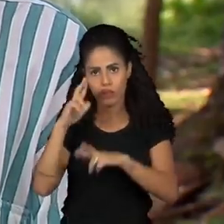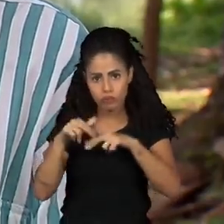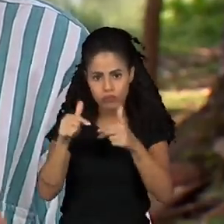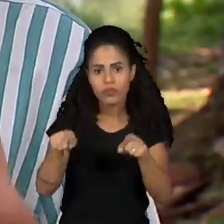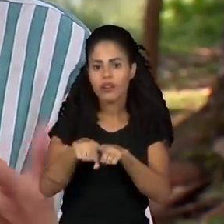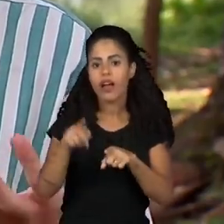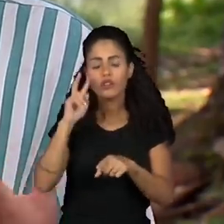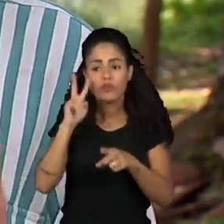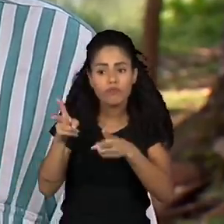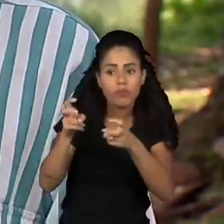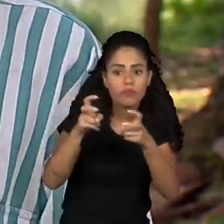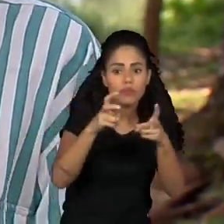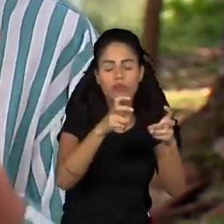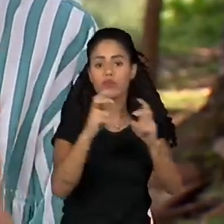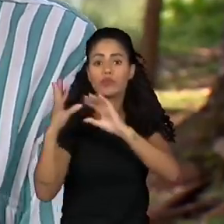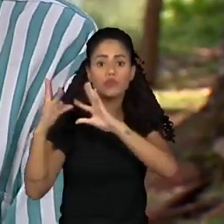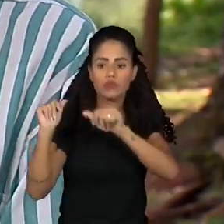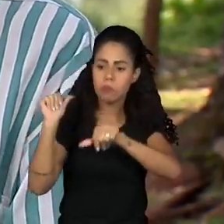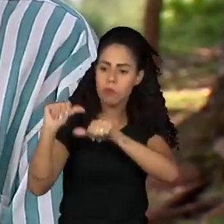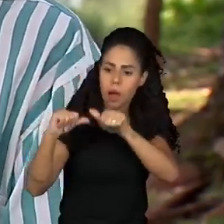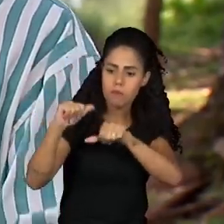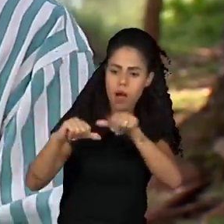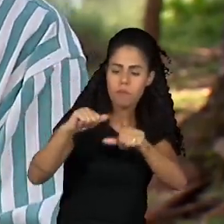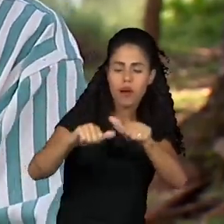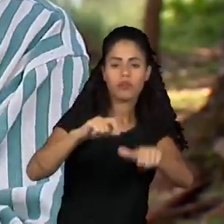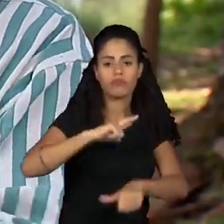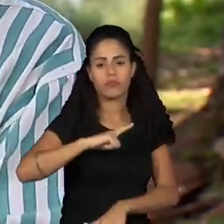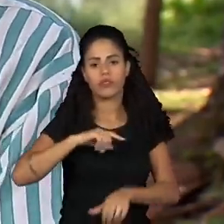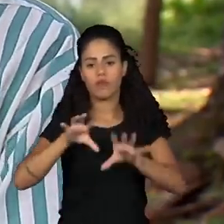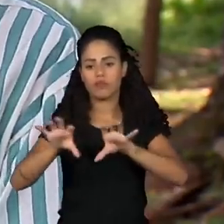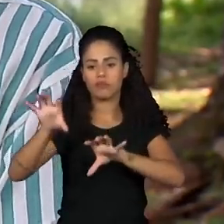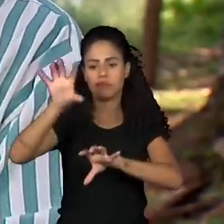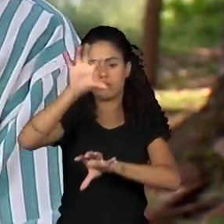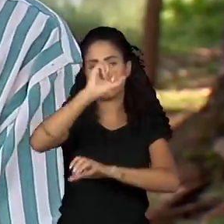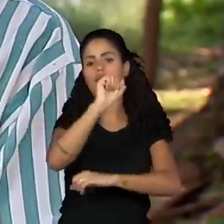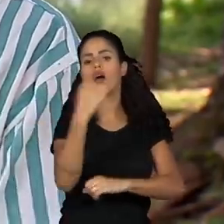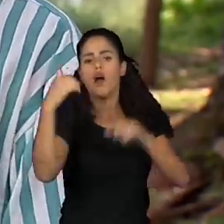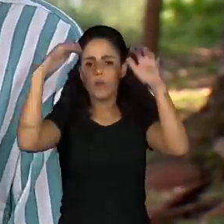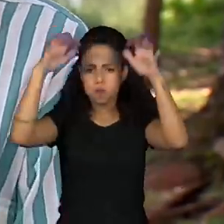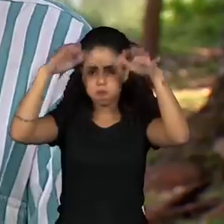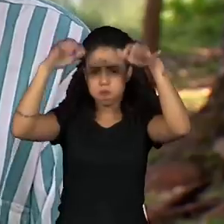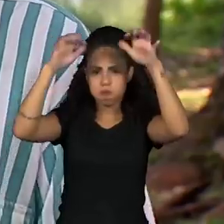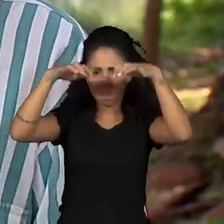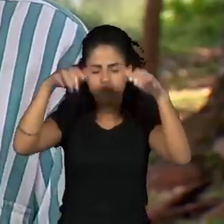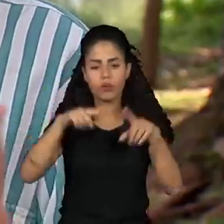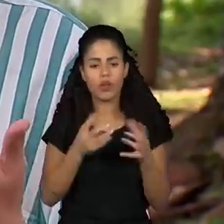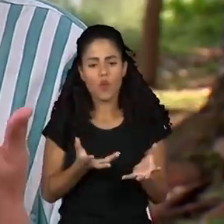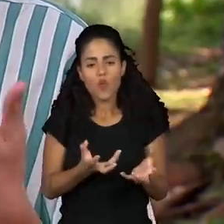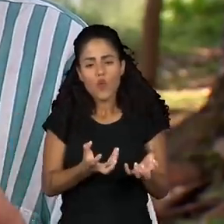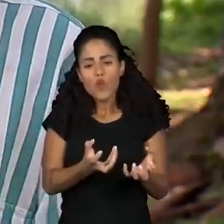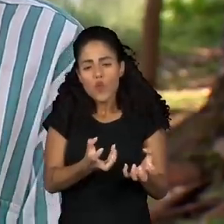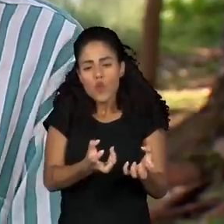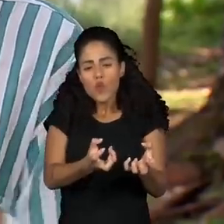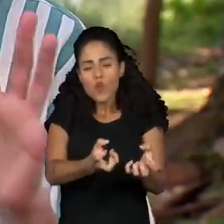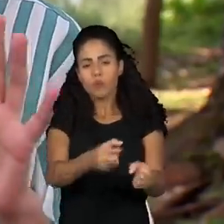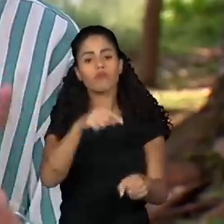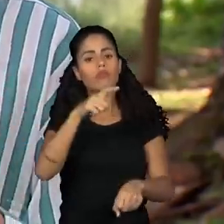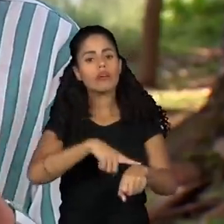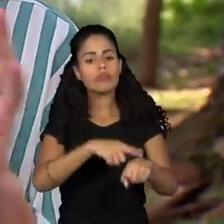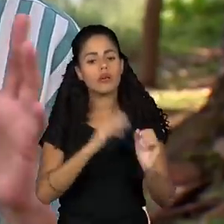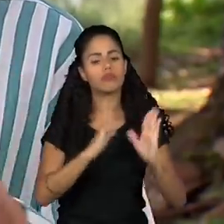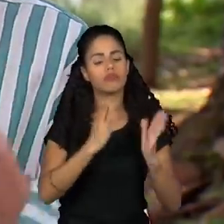muito rico, de ver a transformação que existia nesse bioma nas épocas de chuva e nas épocas de seca. Na época de seca era tudo cinza, meio